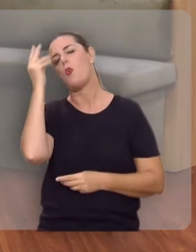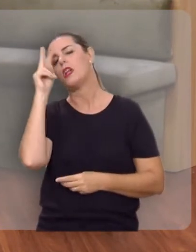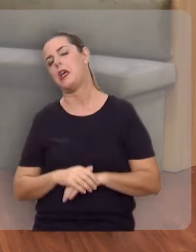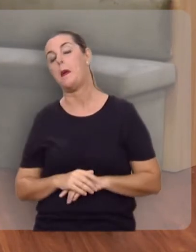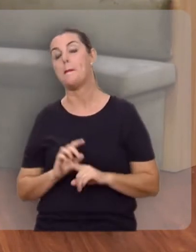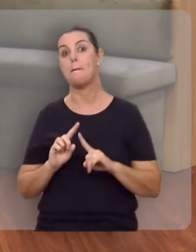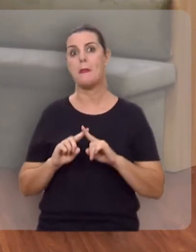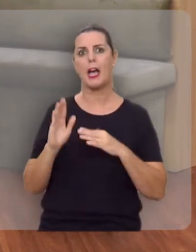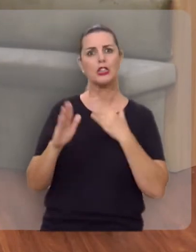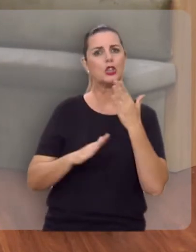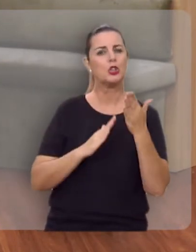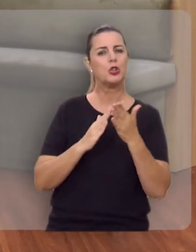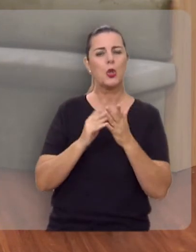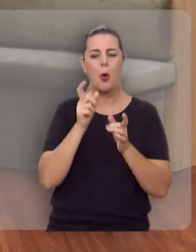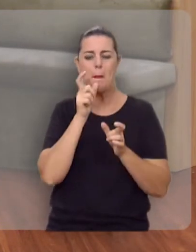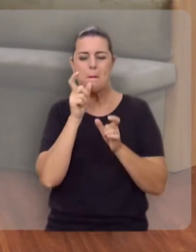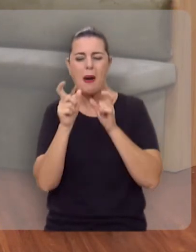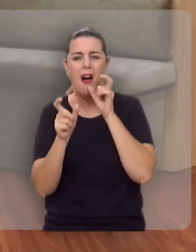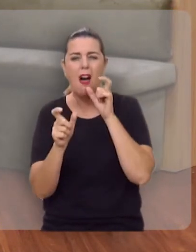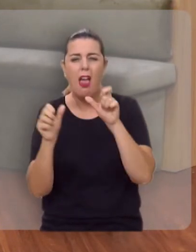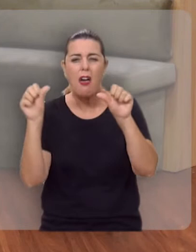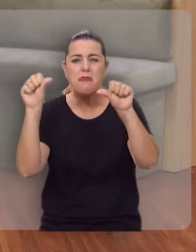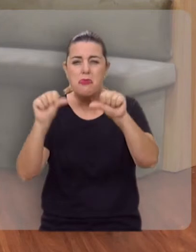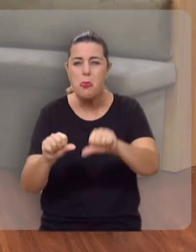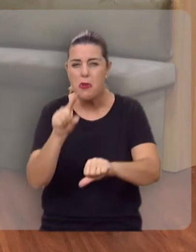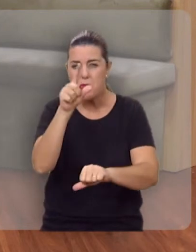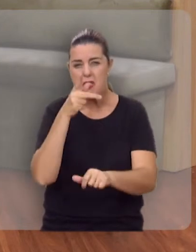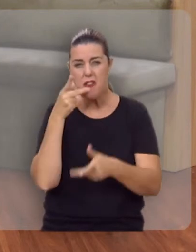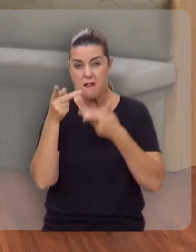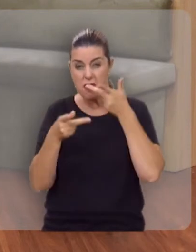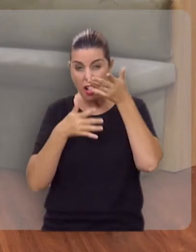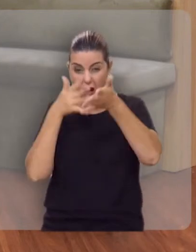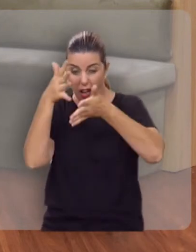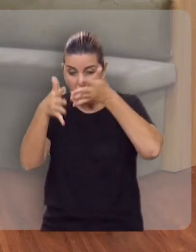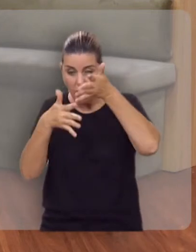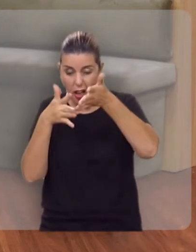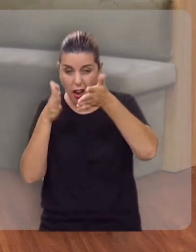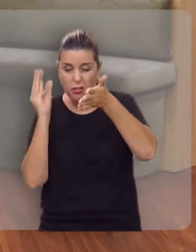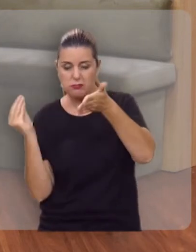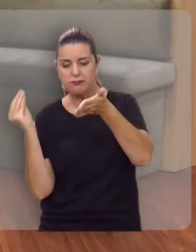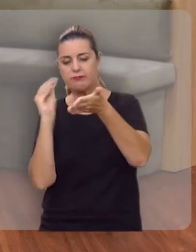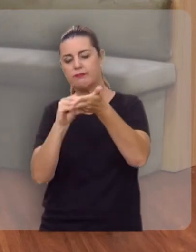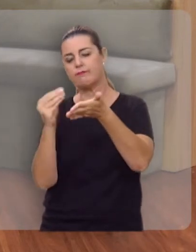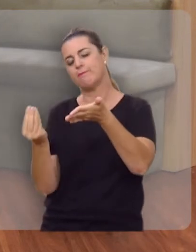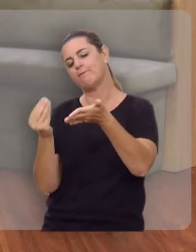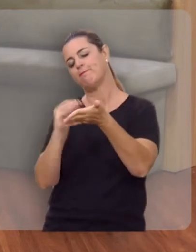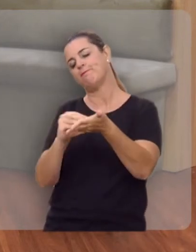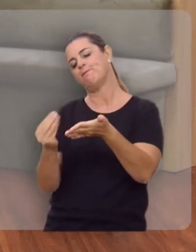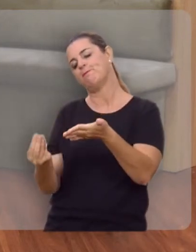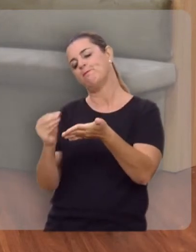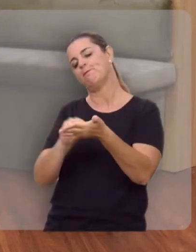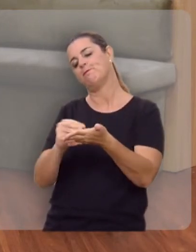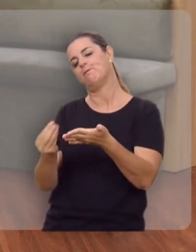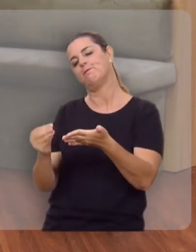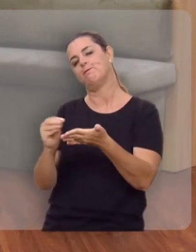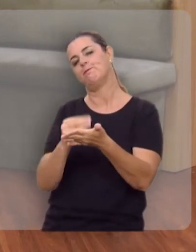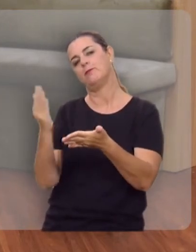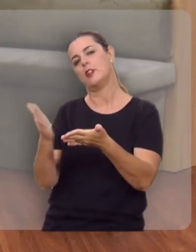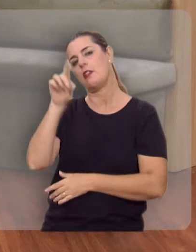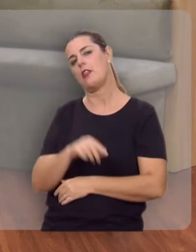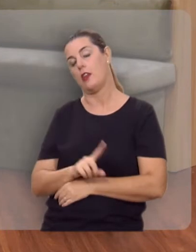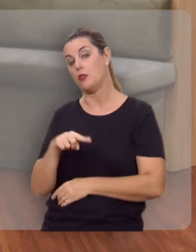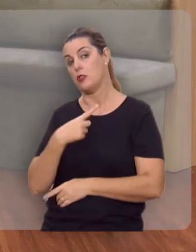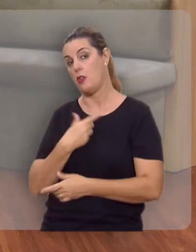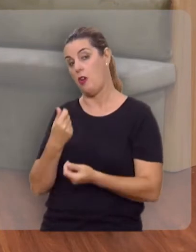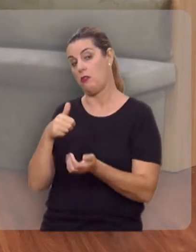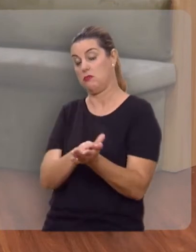lembre mais, mas todas as palavras frívolas que você proferiu estão registradas nos anais do tribunal de